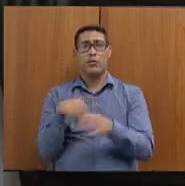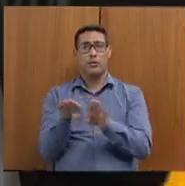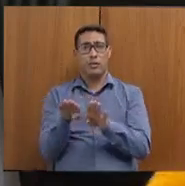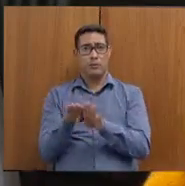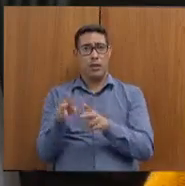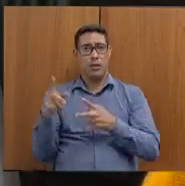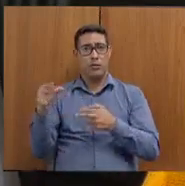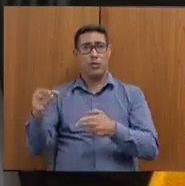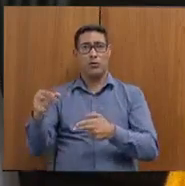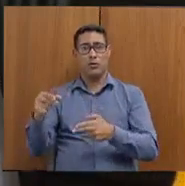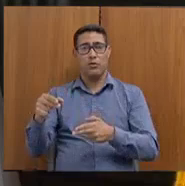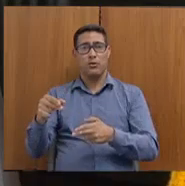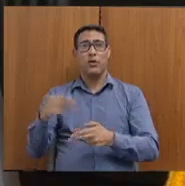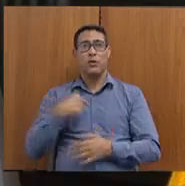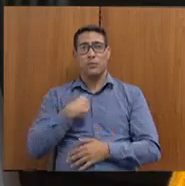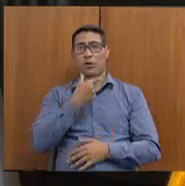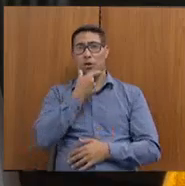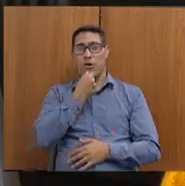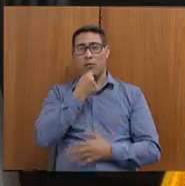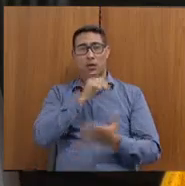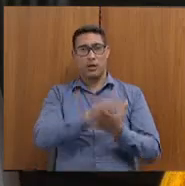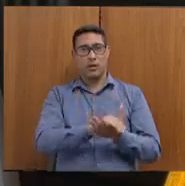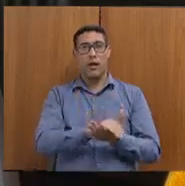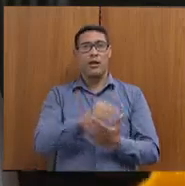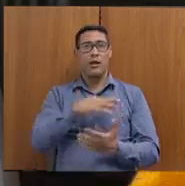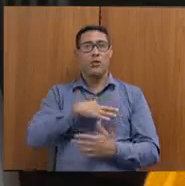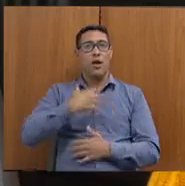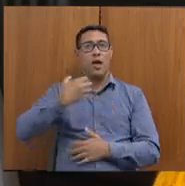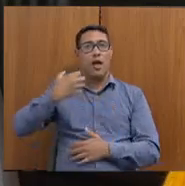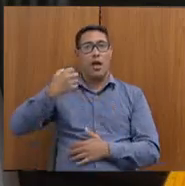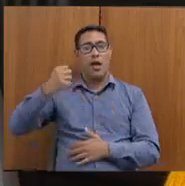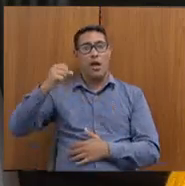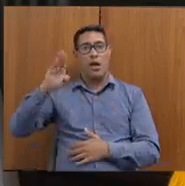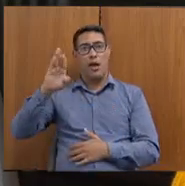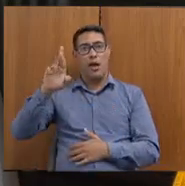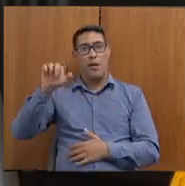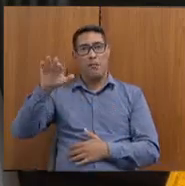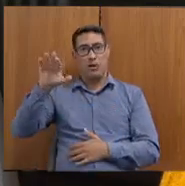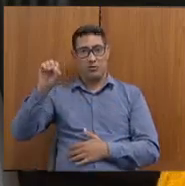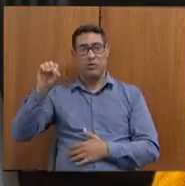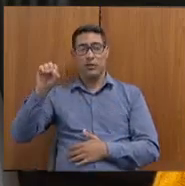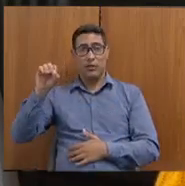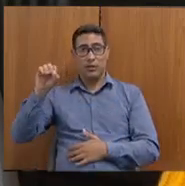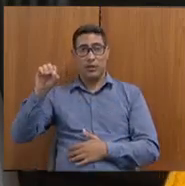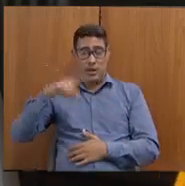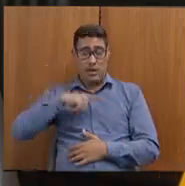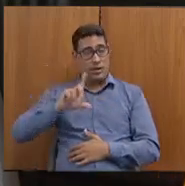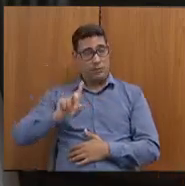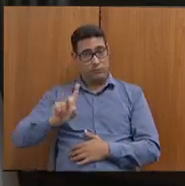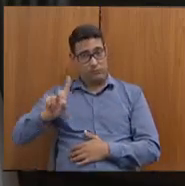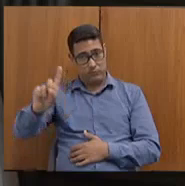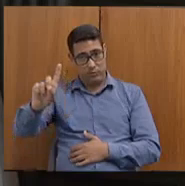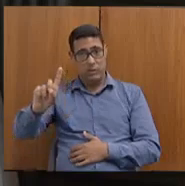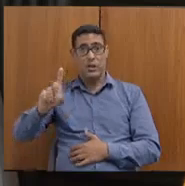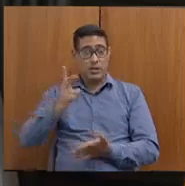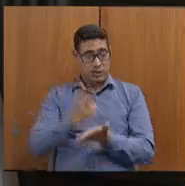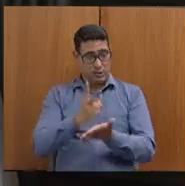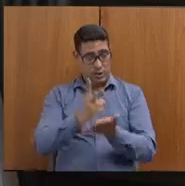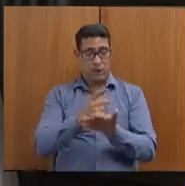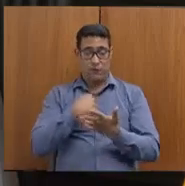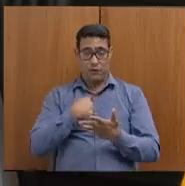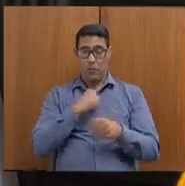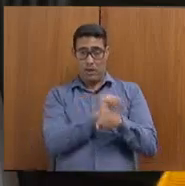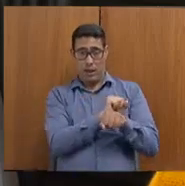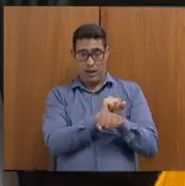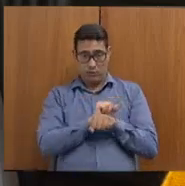Meu companheiro é branco, eu sou negra, a gente viaja, eu fico sempre parada. Ele segue, revista a mala, pergunta o